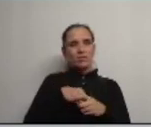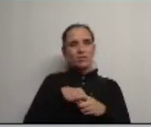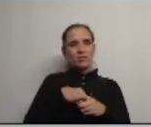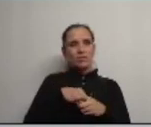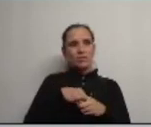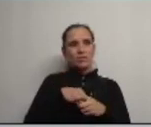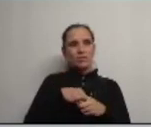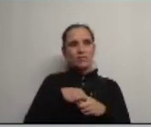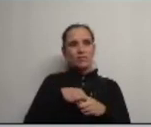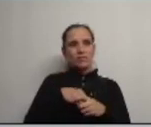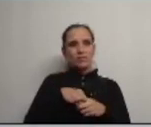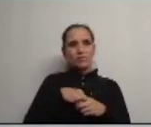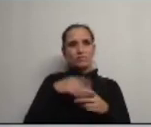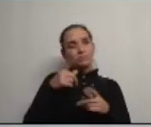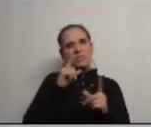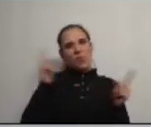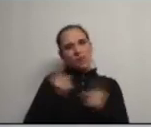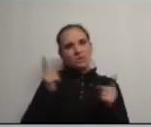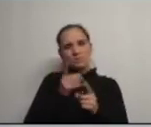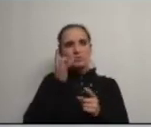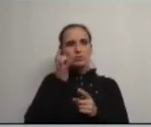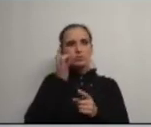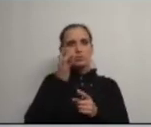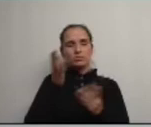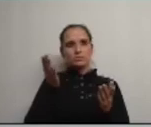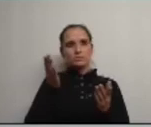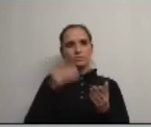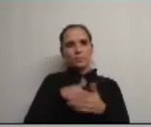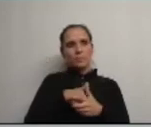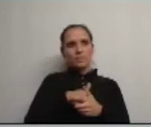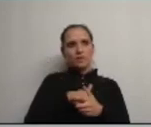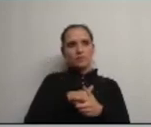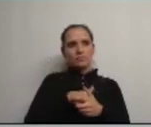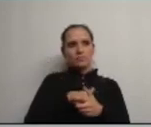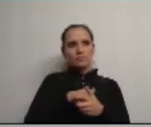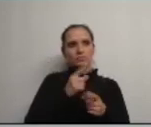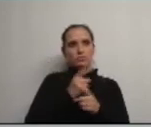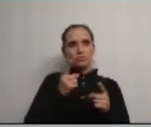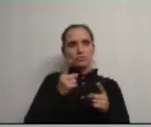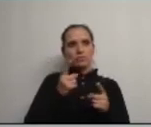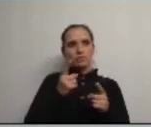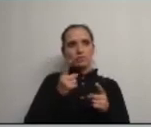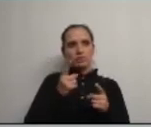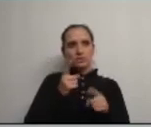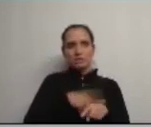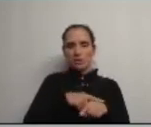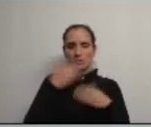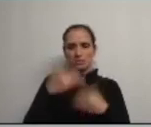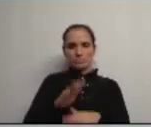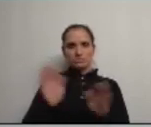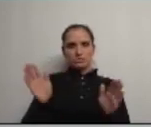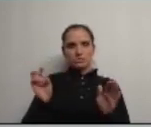tem de abreviar tem de abreviar a intervenção até porque já está a falar sem tempo exatamente desculpa